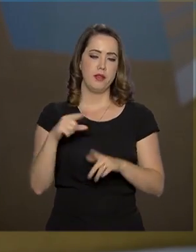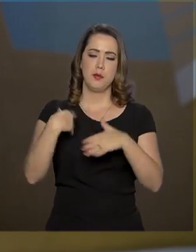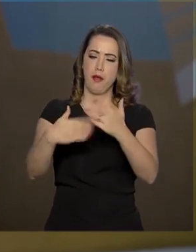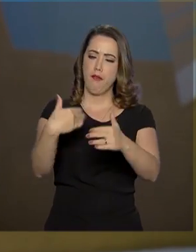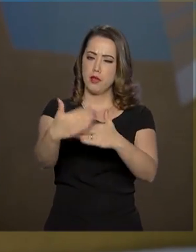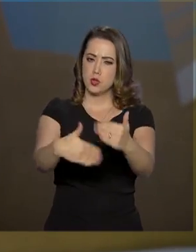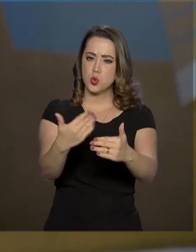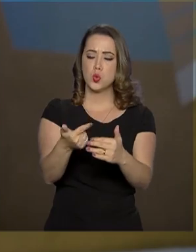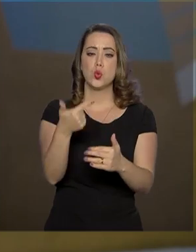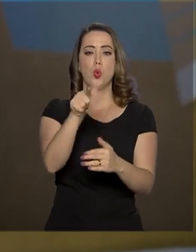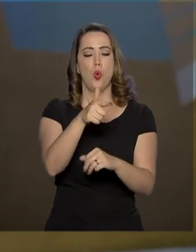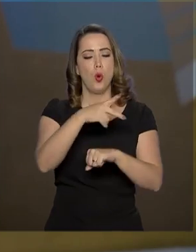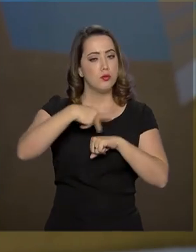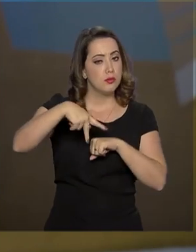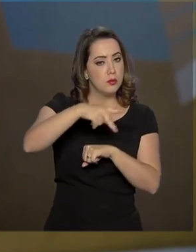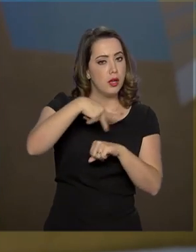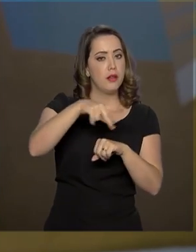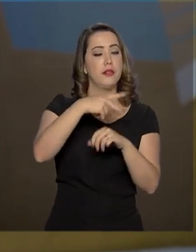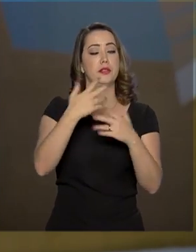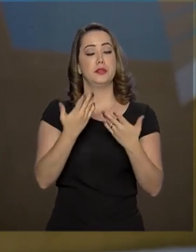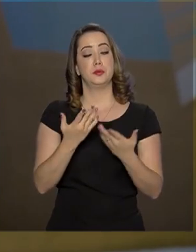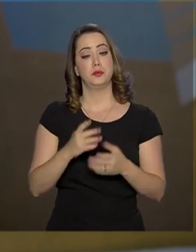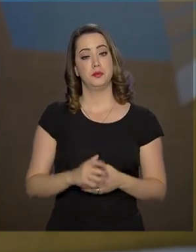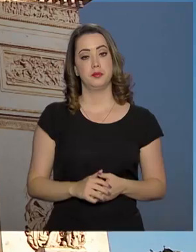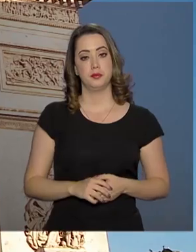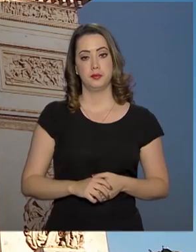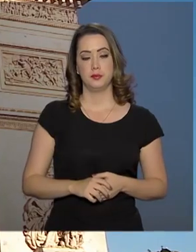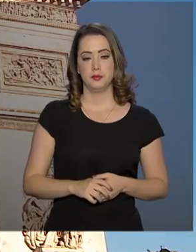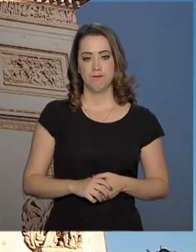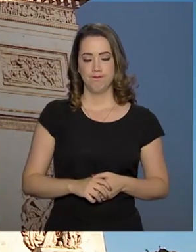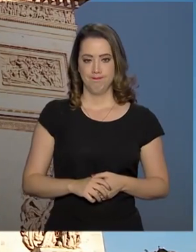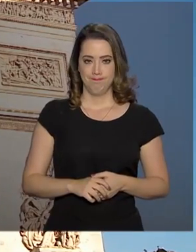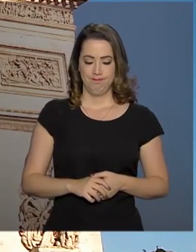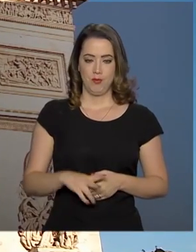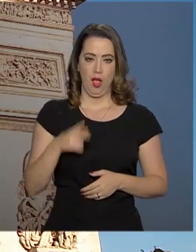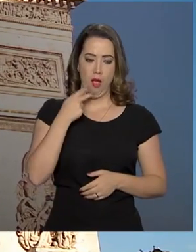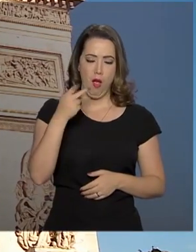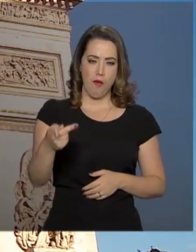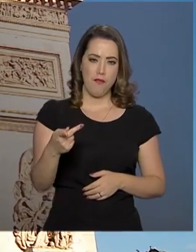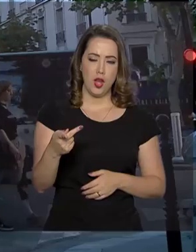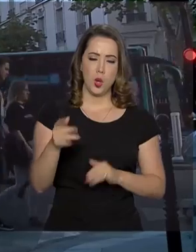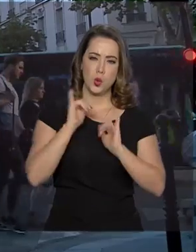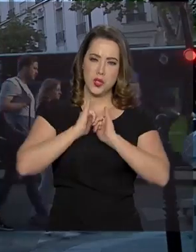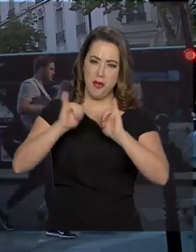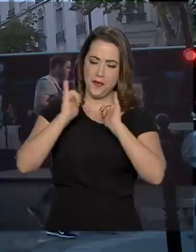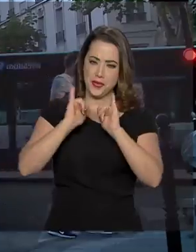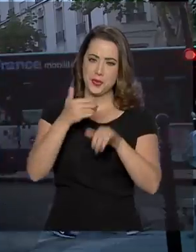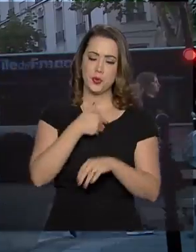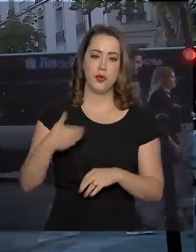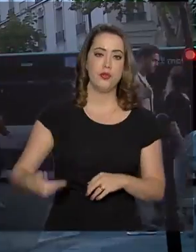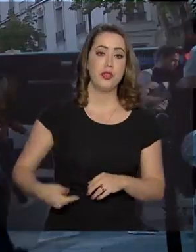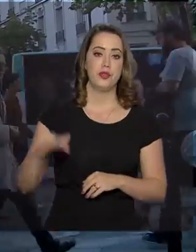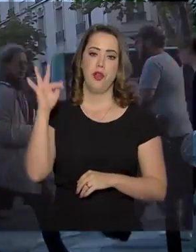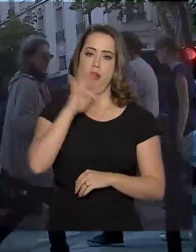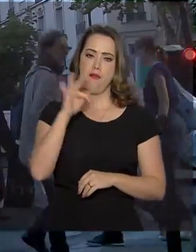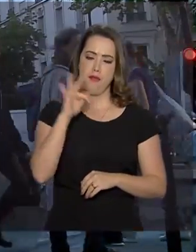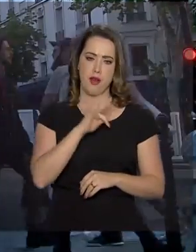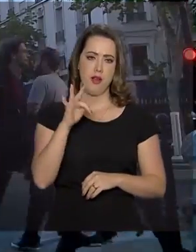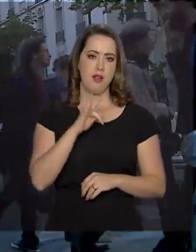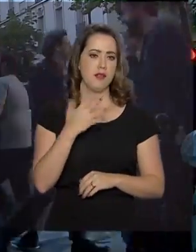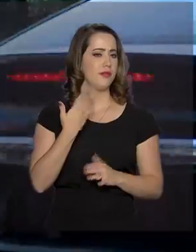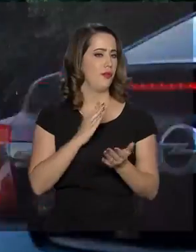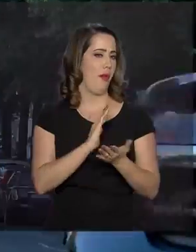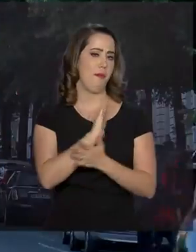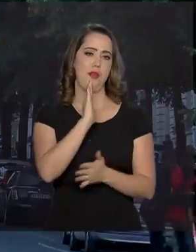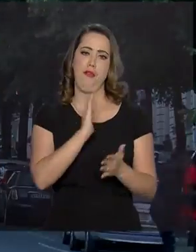Singapura, Coreia, Japão e Estados Unidos. Quanto às declarações do governo francês sobre não estar preparado para aprovar o